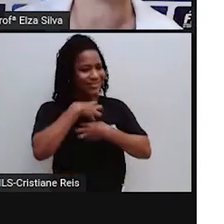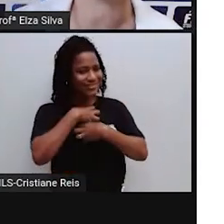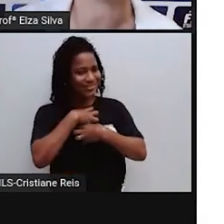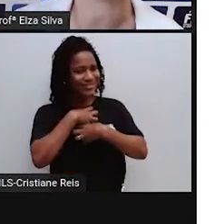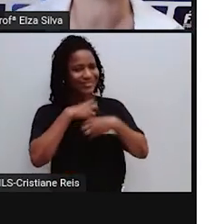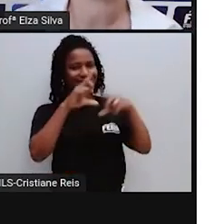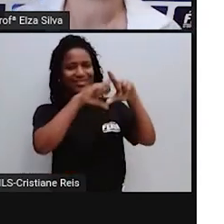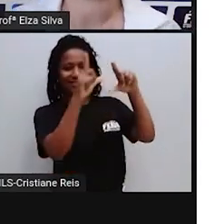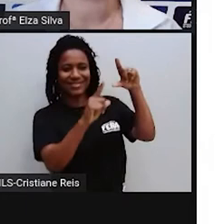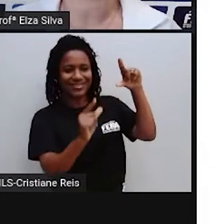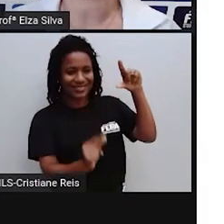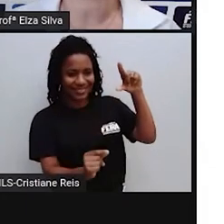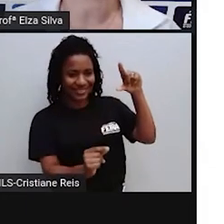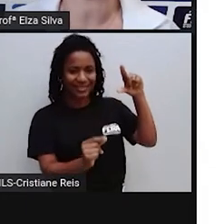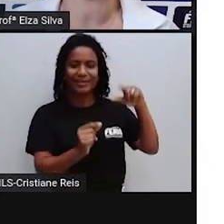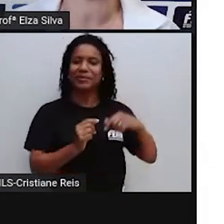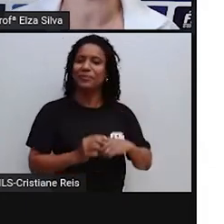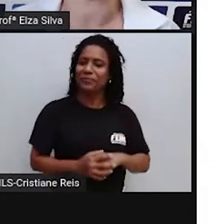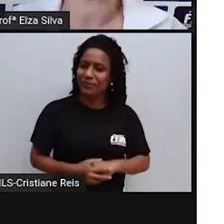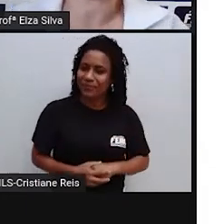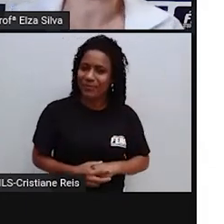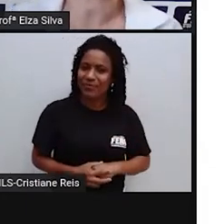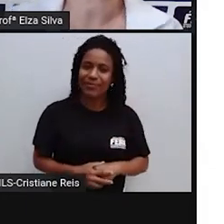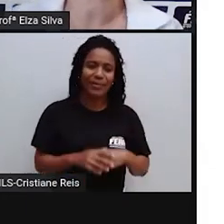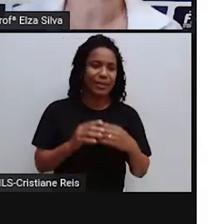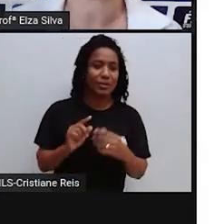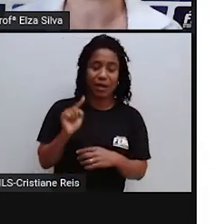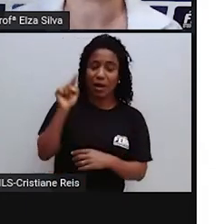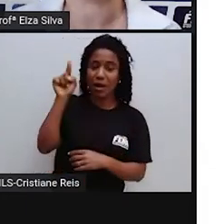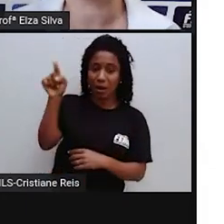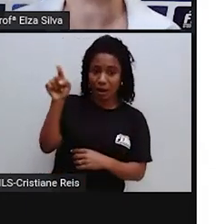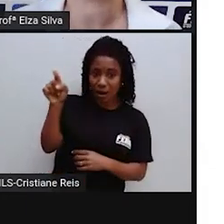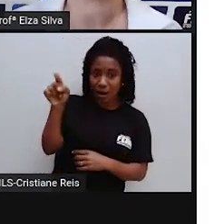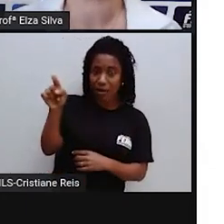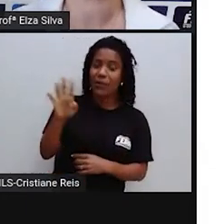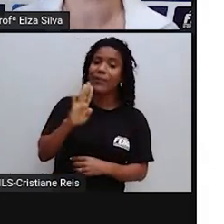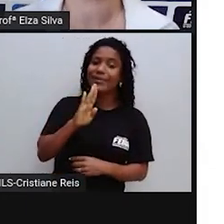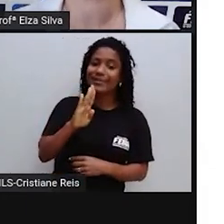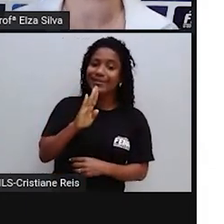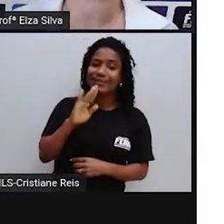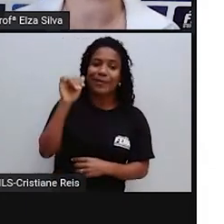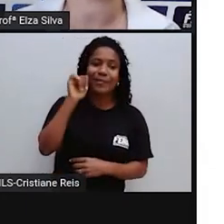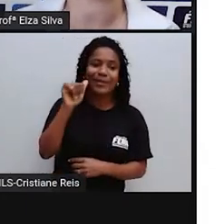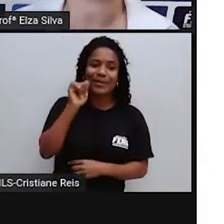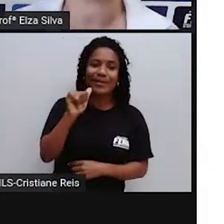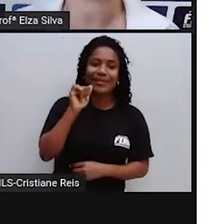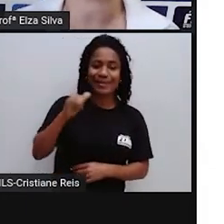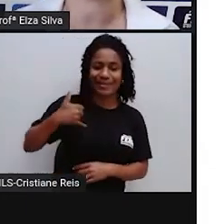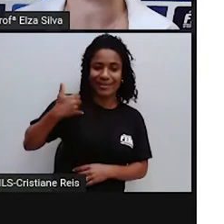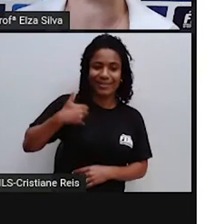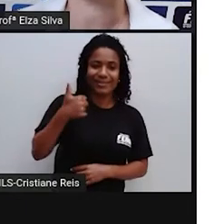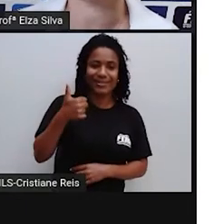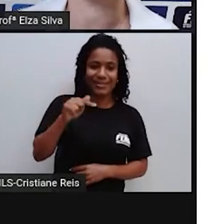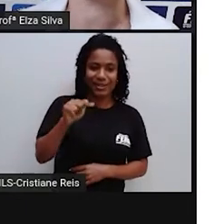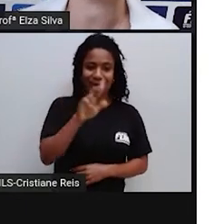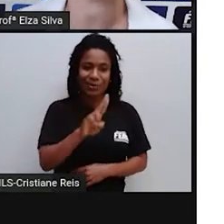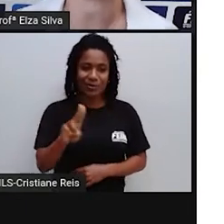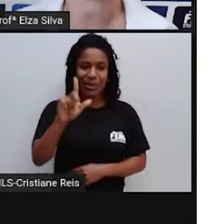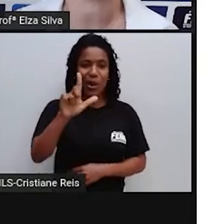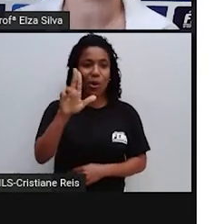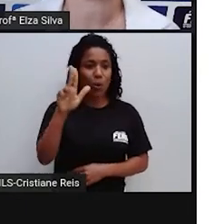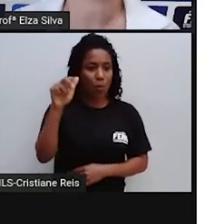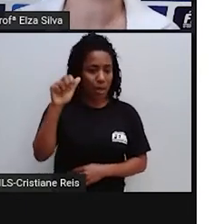Na África Então ela continua Dizendo Lá conheci Luana Uma menina De 17 anos Que pratica O